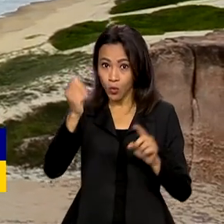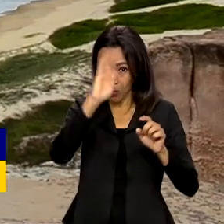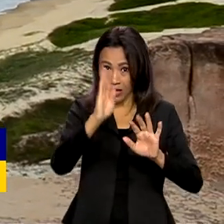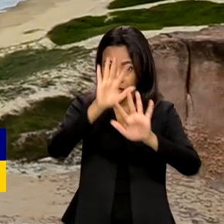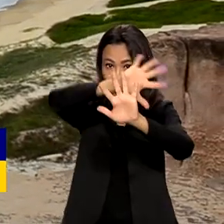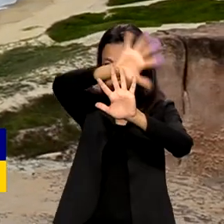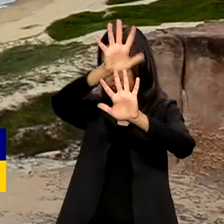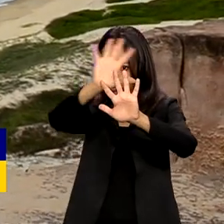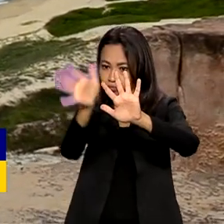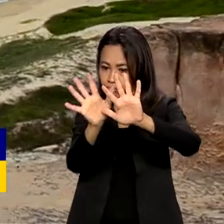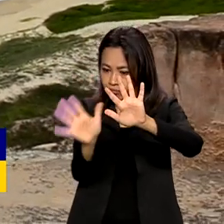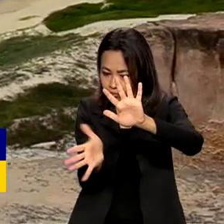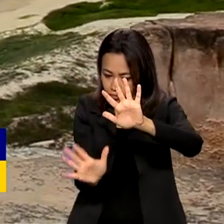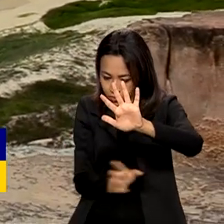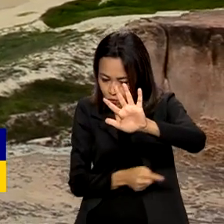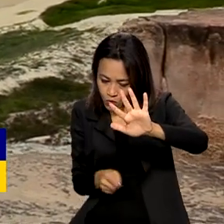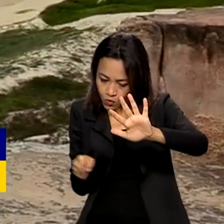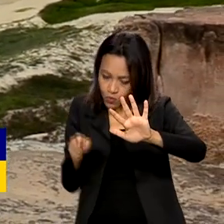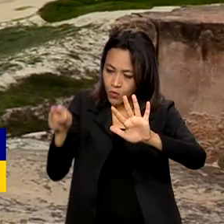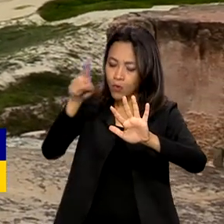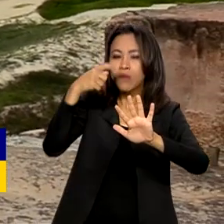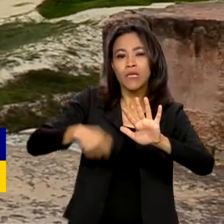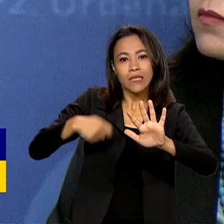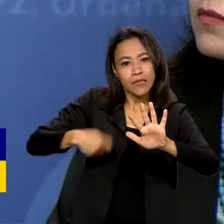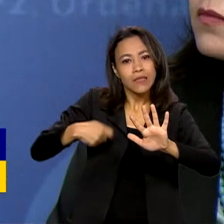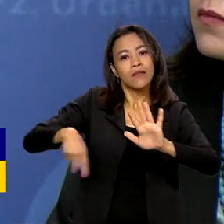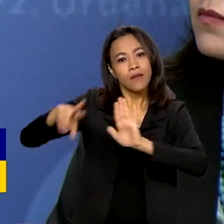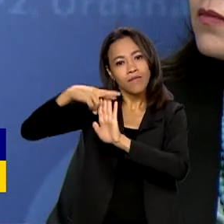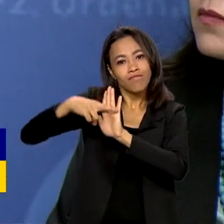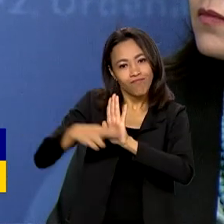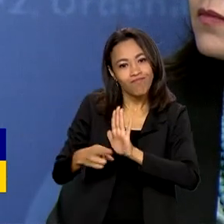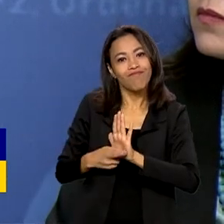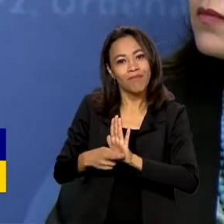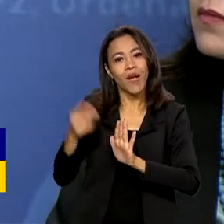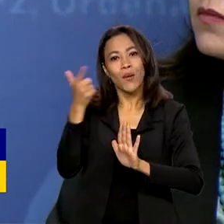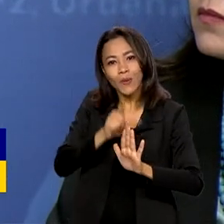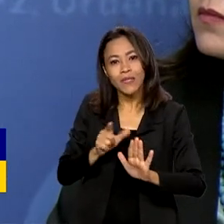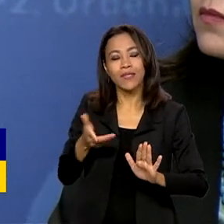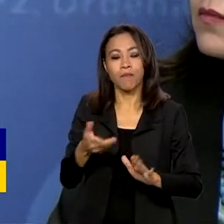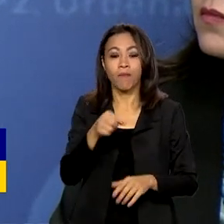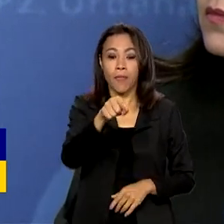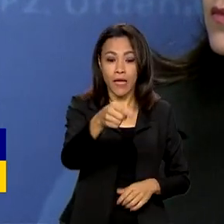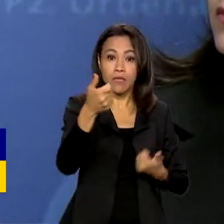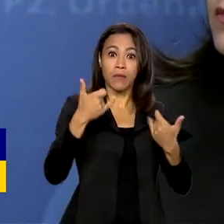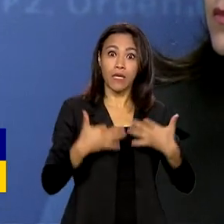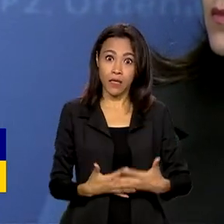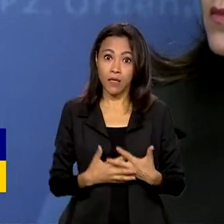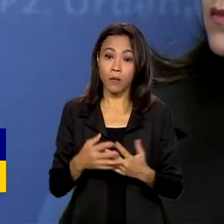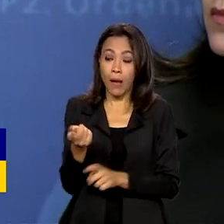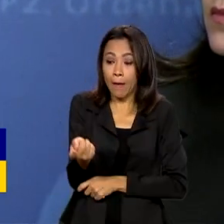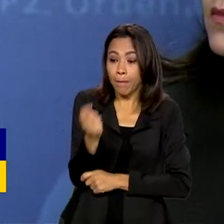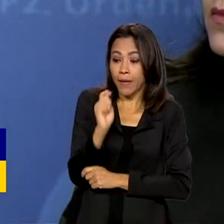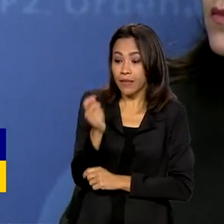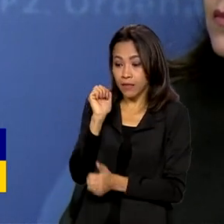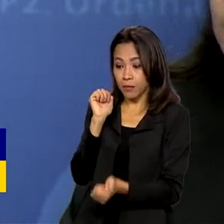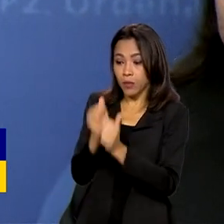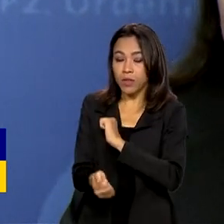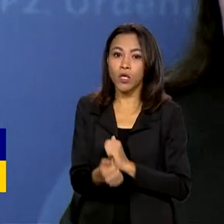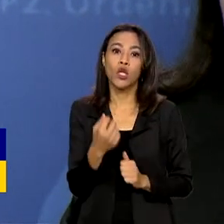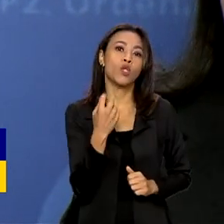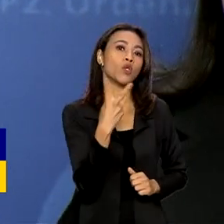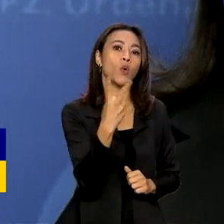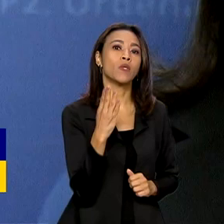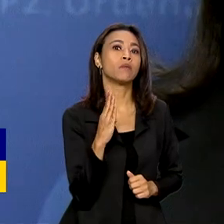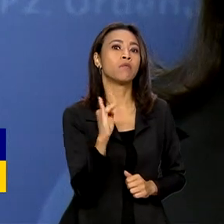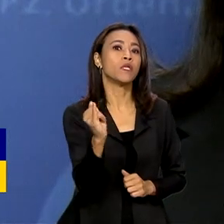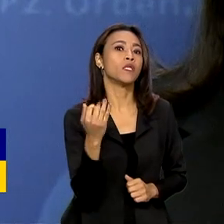um potencial que ainda precisa ser explorado. A pesca esportiva rende no Brasil em torno de 2 bilhões de dólares